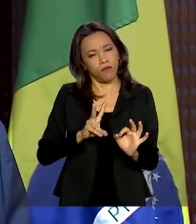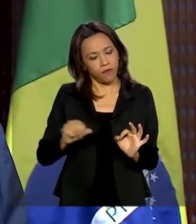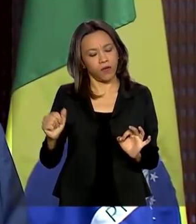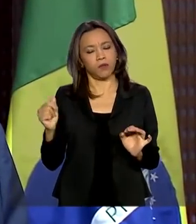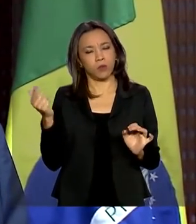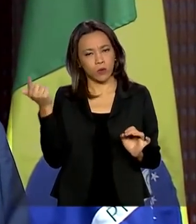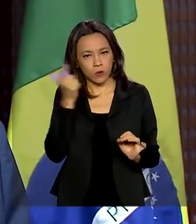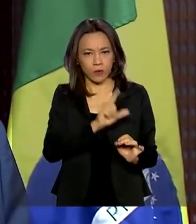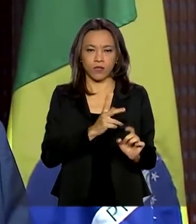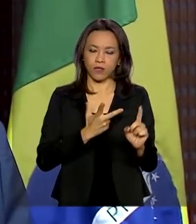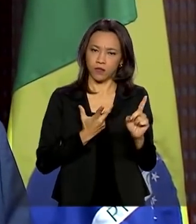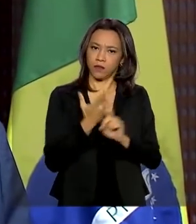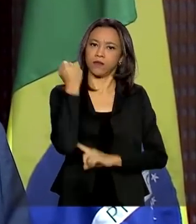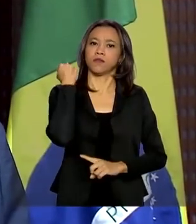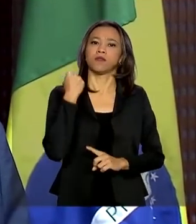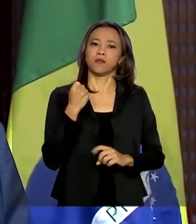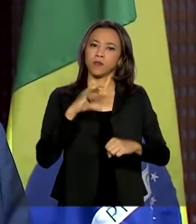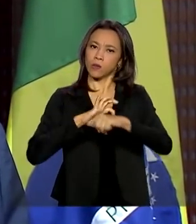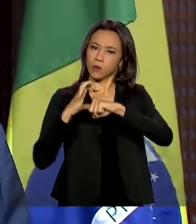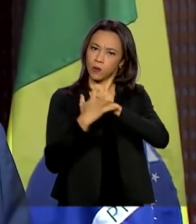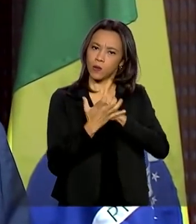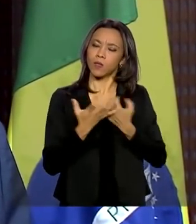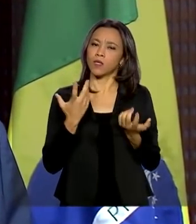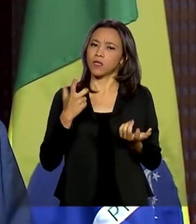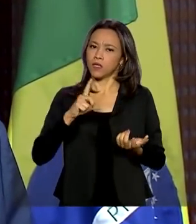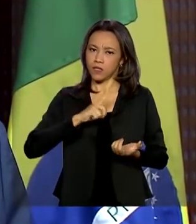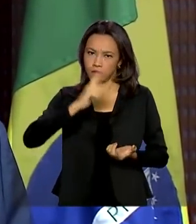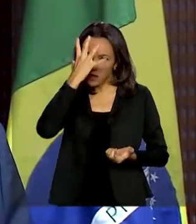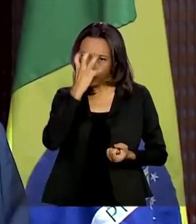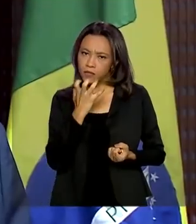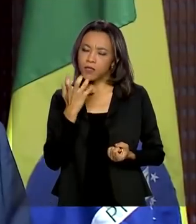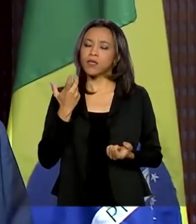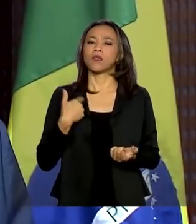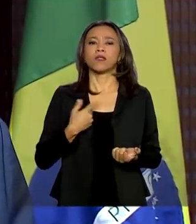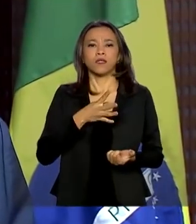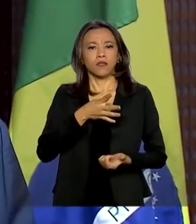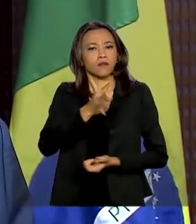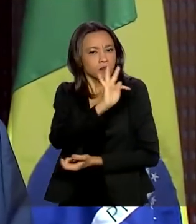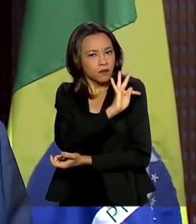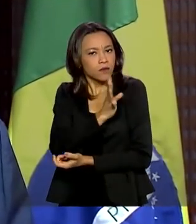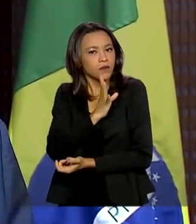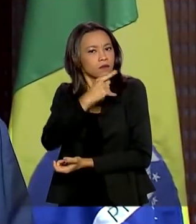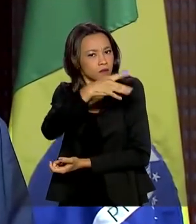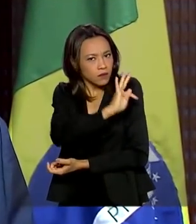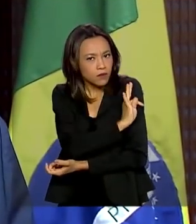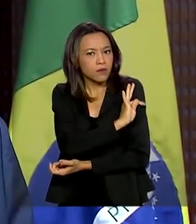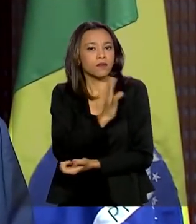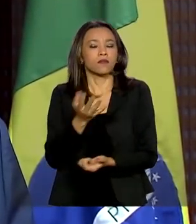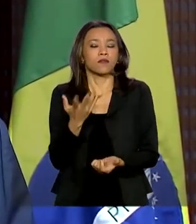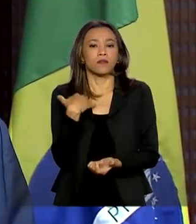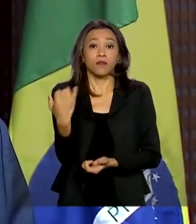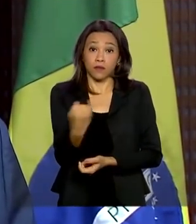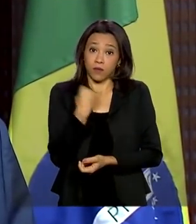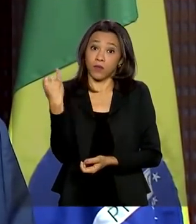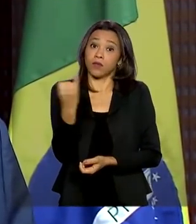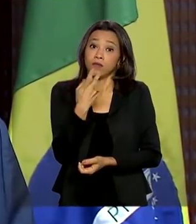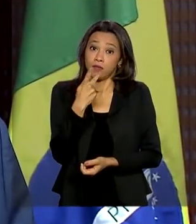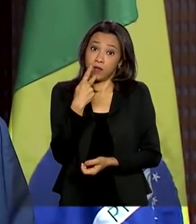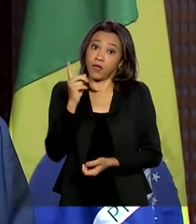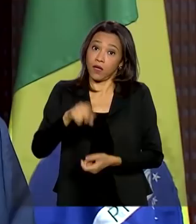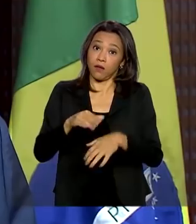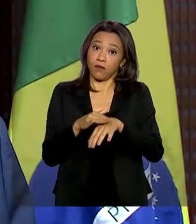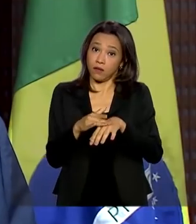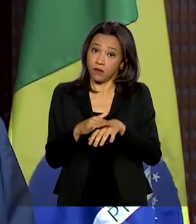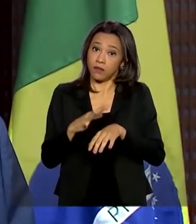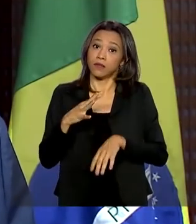coronavírus com serenidade, com técnica. É importante dizer que é uma doença séria,